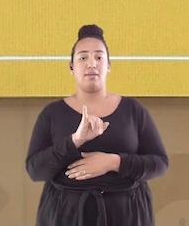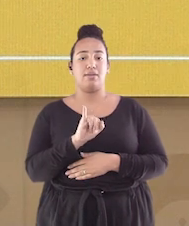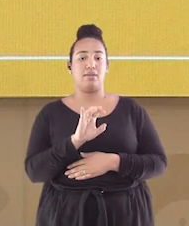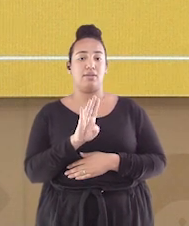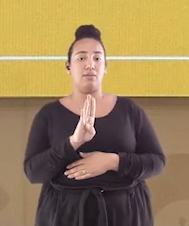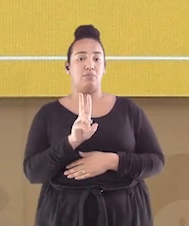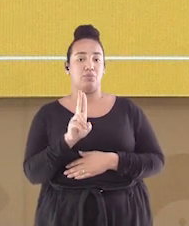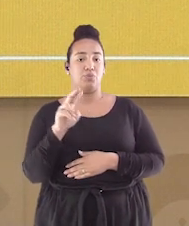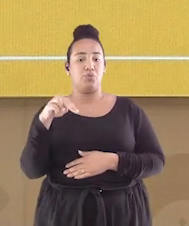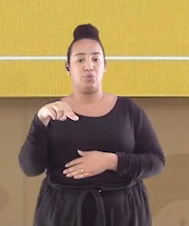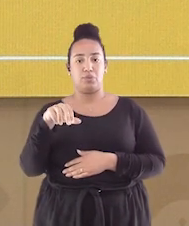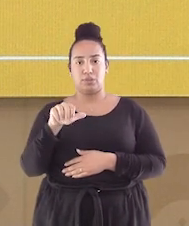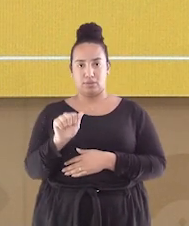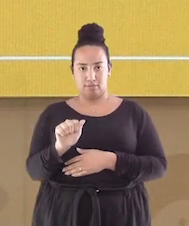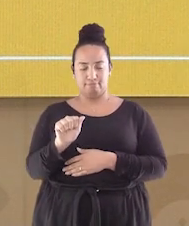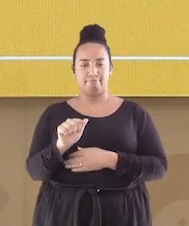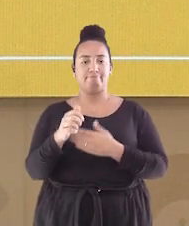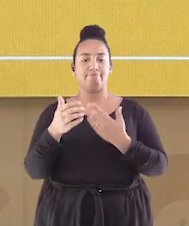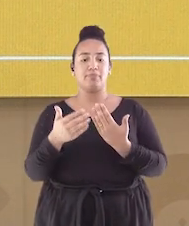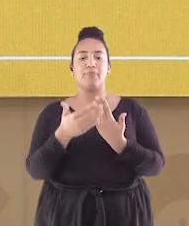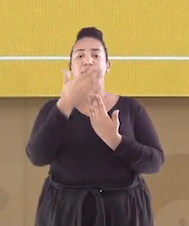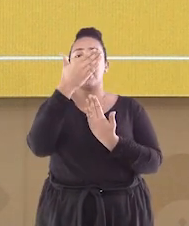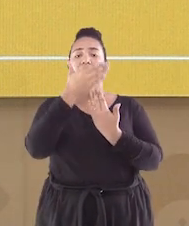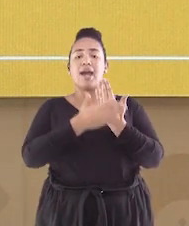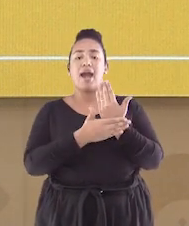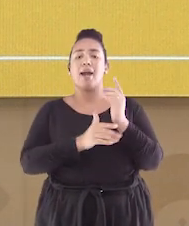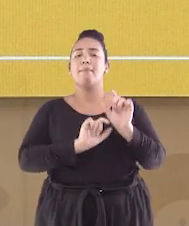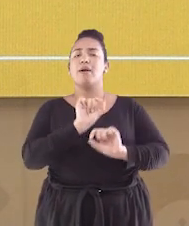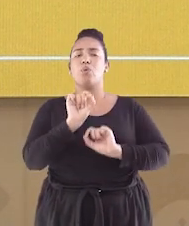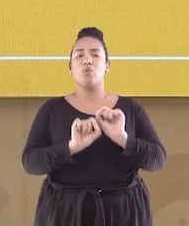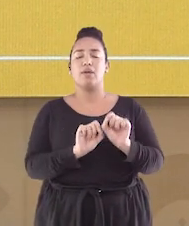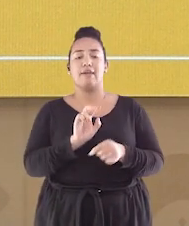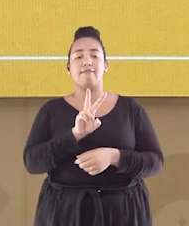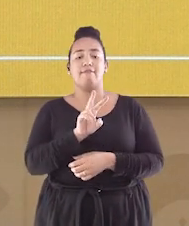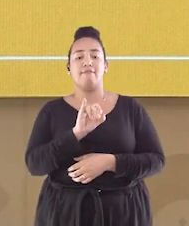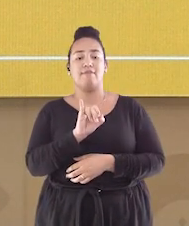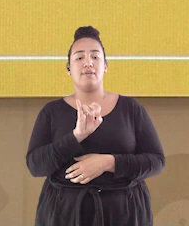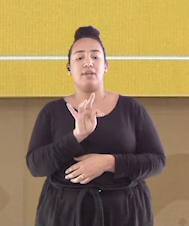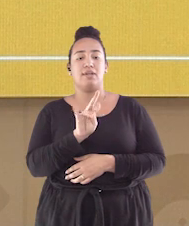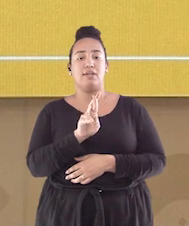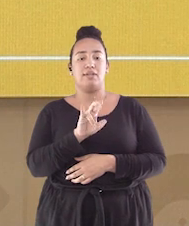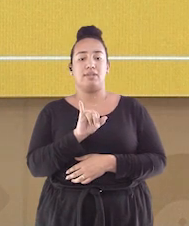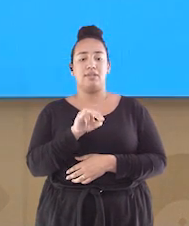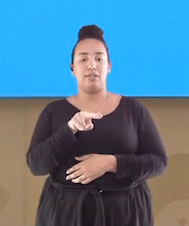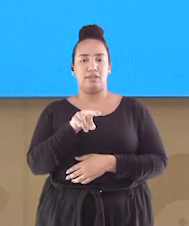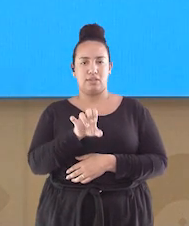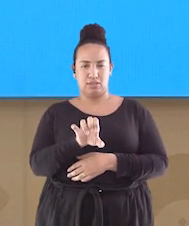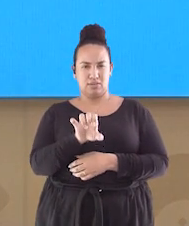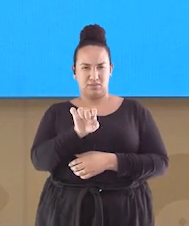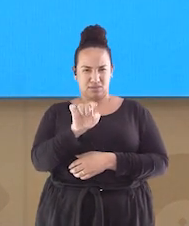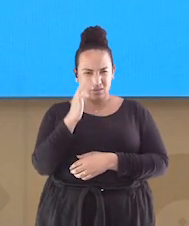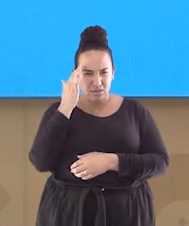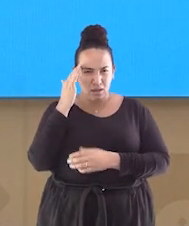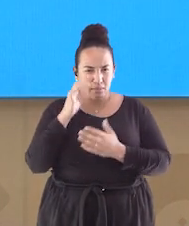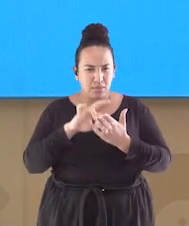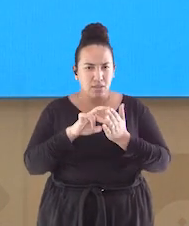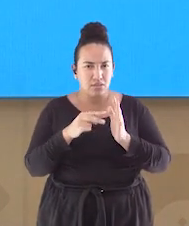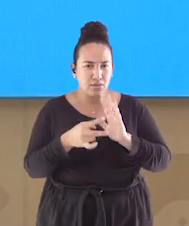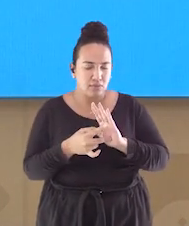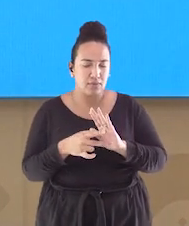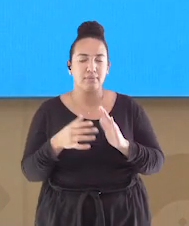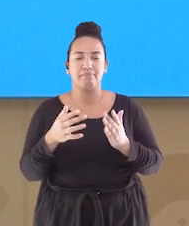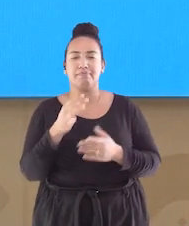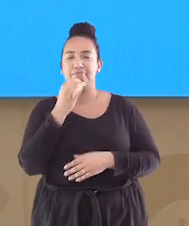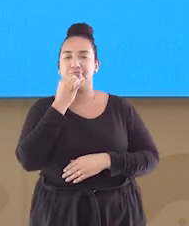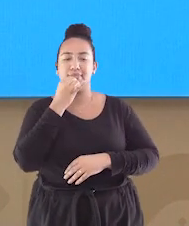capa de um jornal é a sua vitrine. Vitrine. Você sabe o que isso significa? Enquanto estamos caminhando